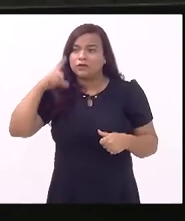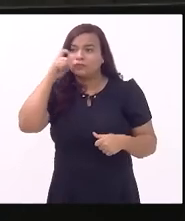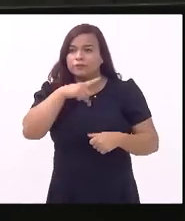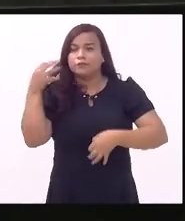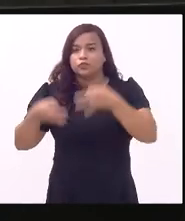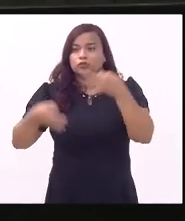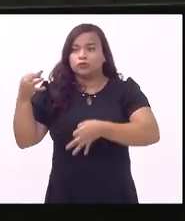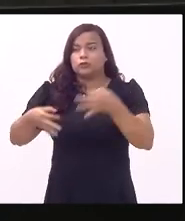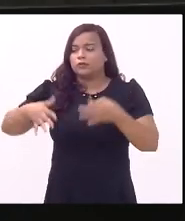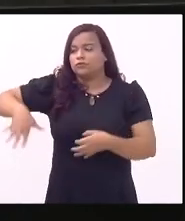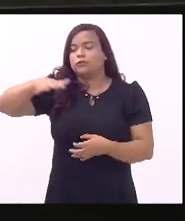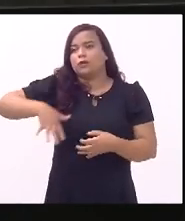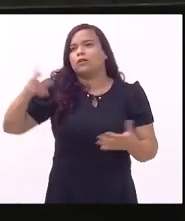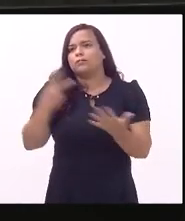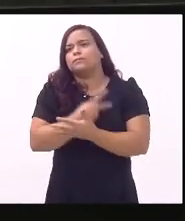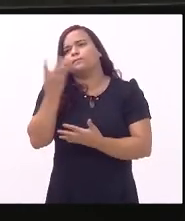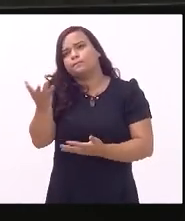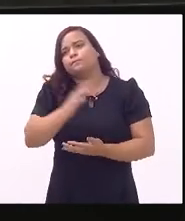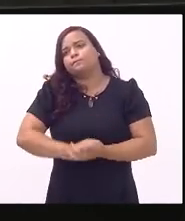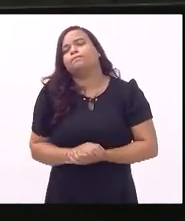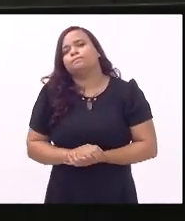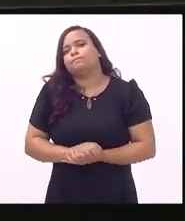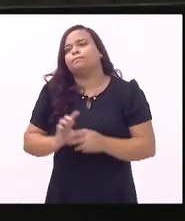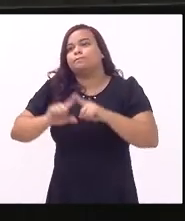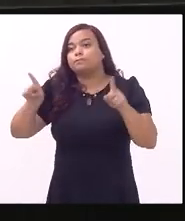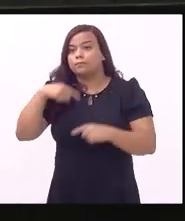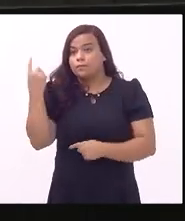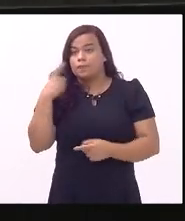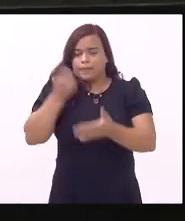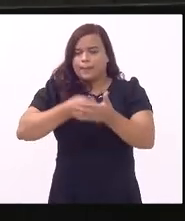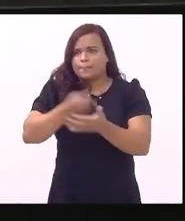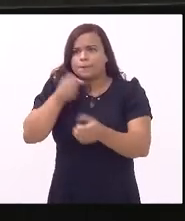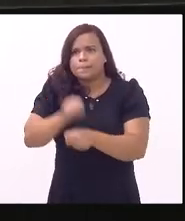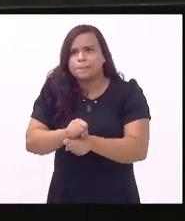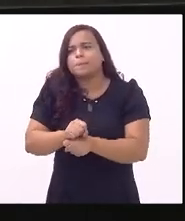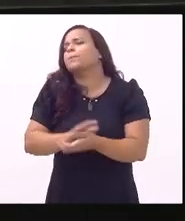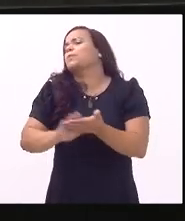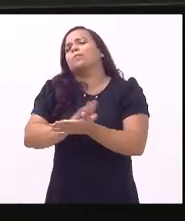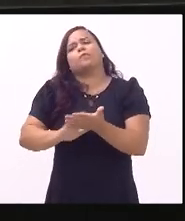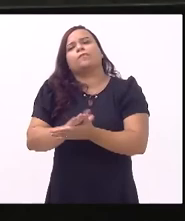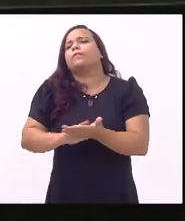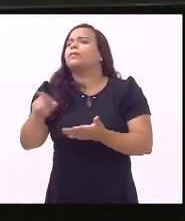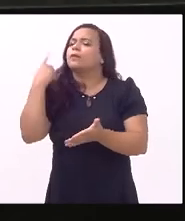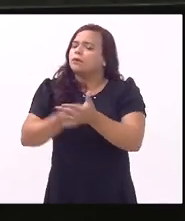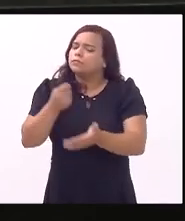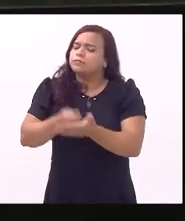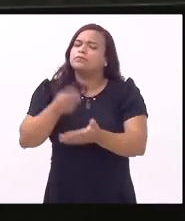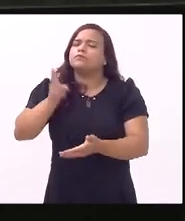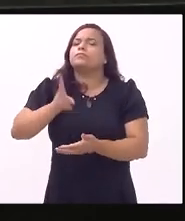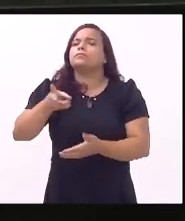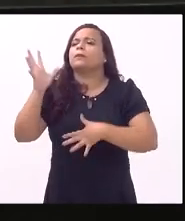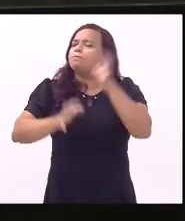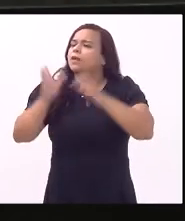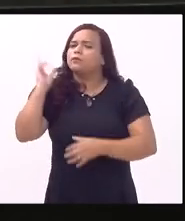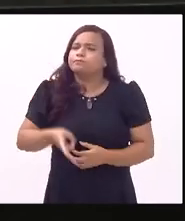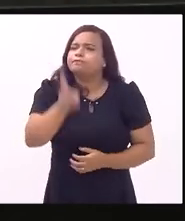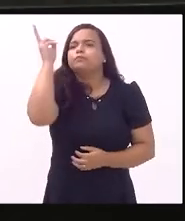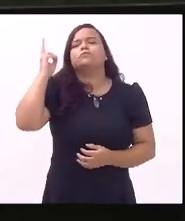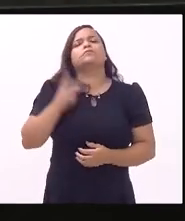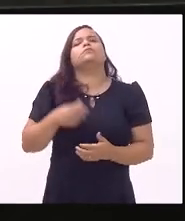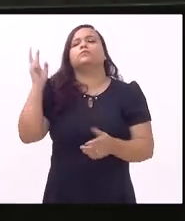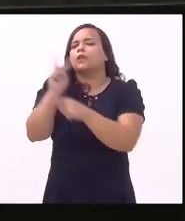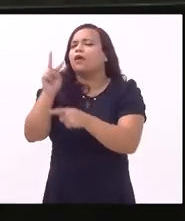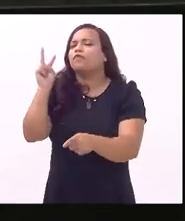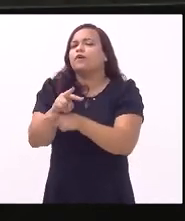jurídica de fazer isso acontecer só que nós vamos parar de lutar não nós vamos parar de brigar não nós vamos parar de